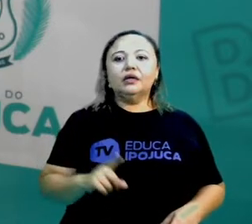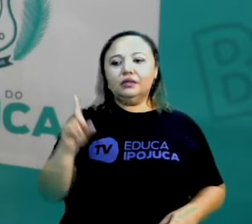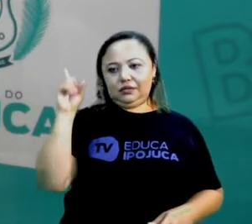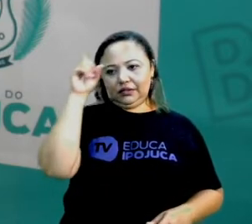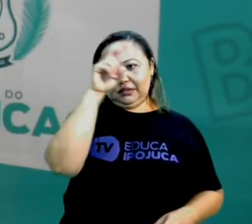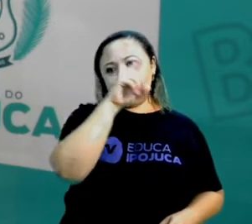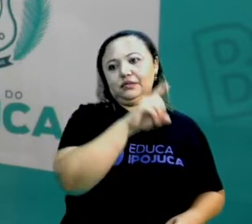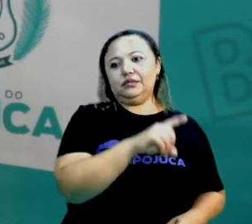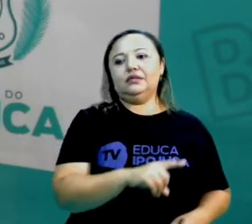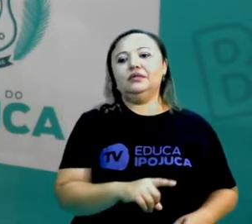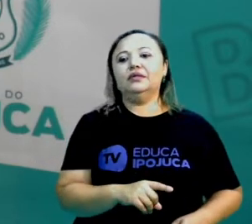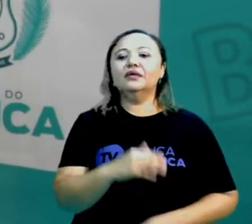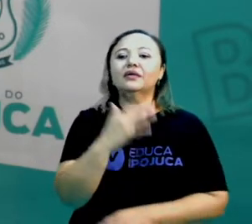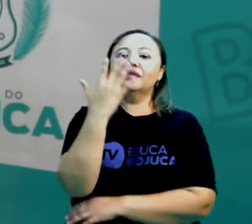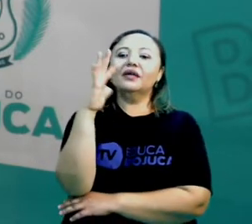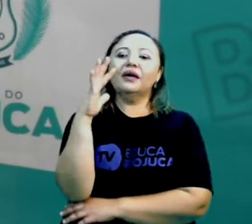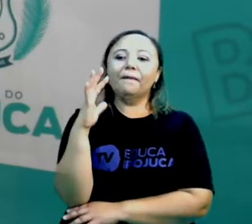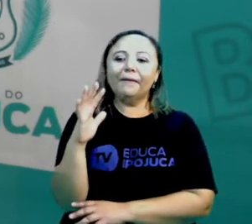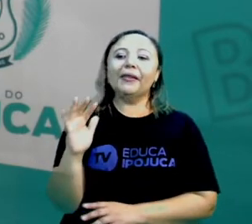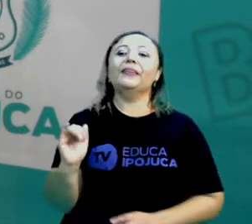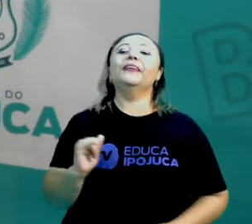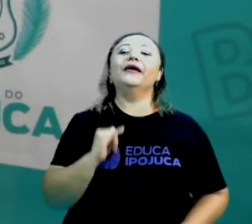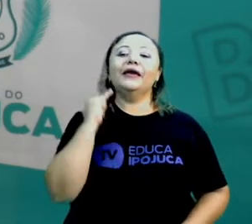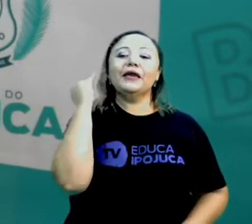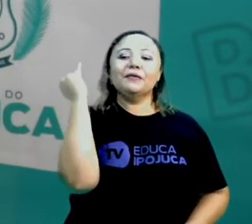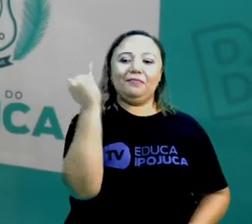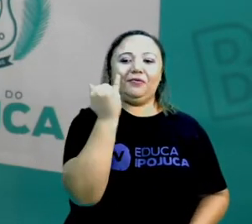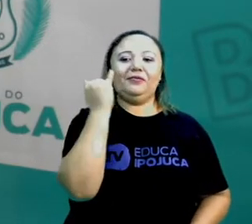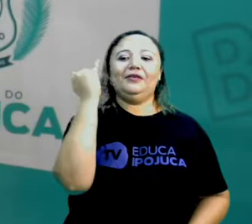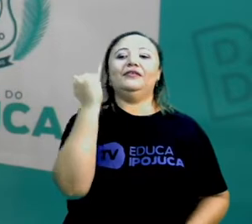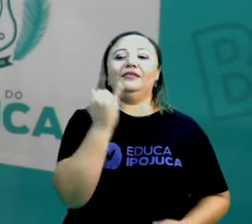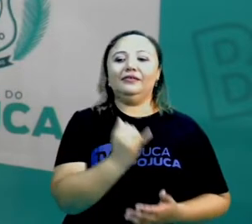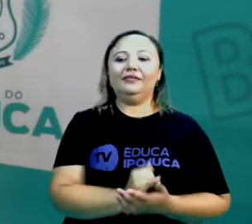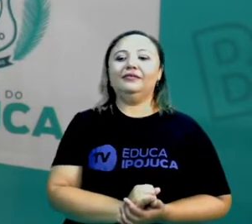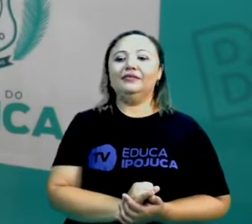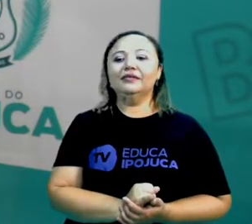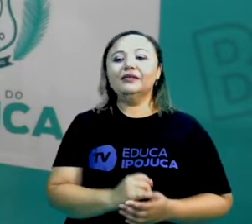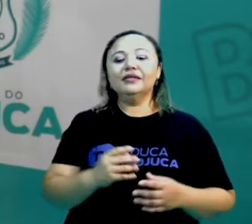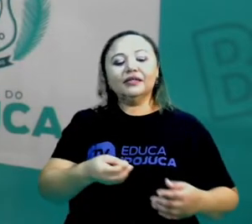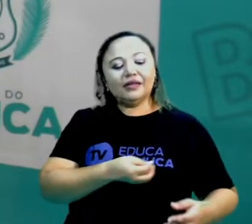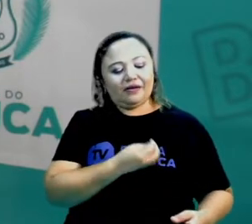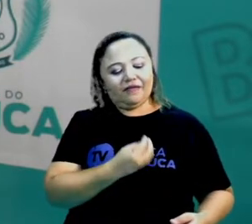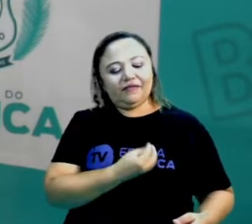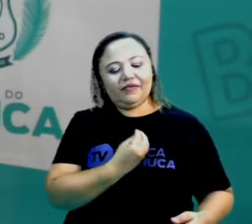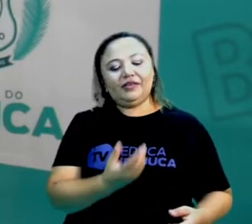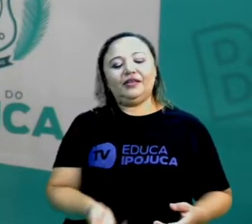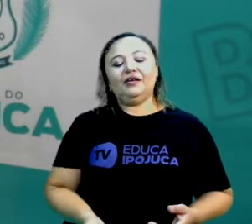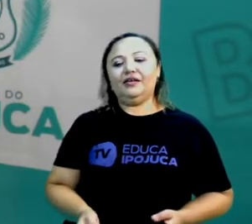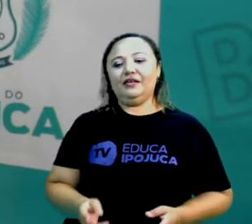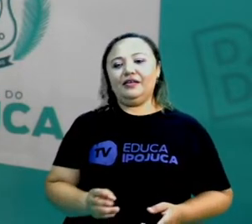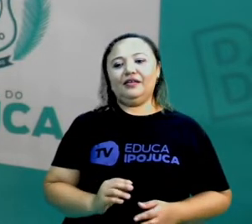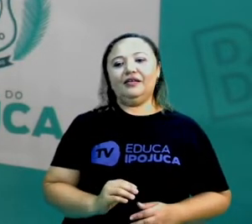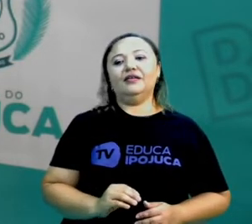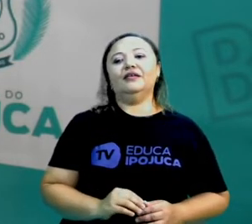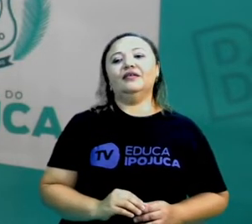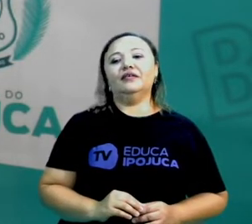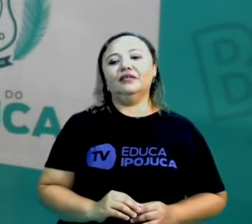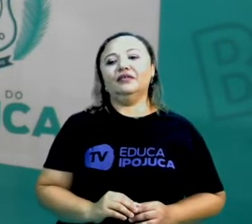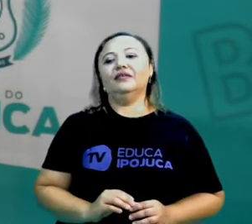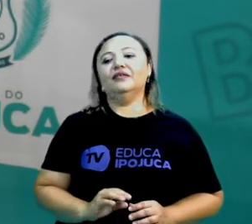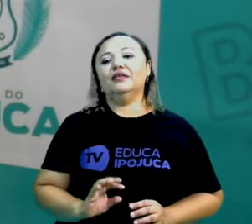a planta é essencial para a sobrevivência e sustentação dos